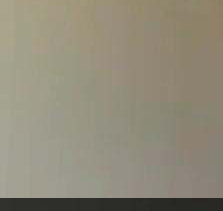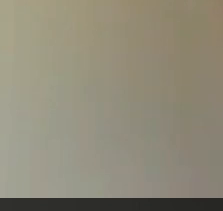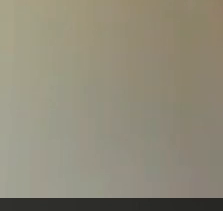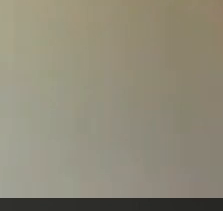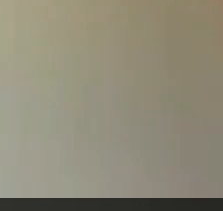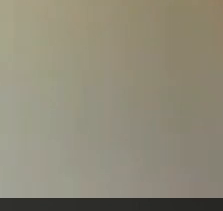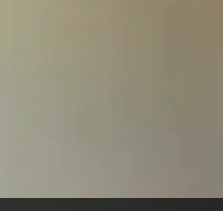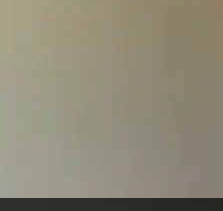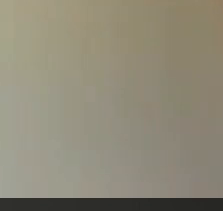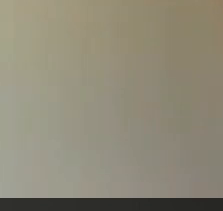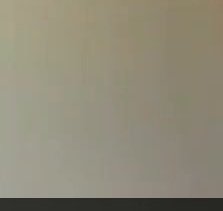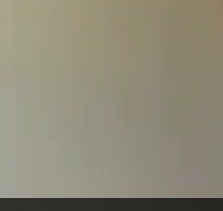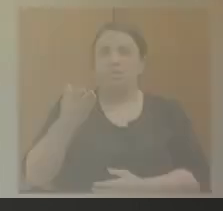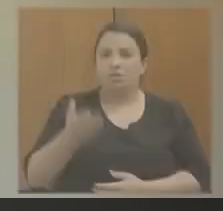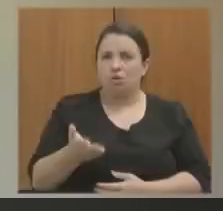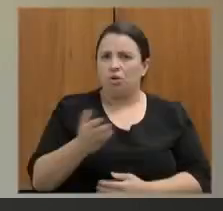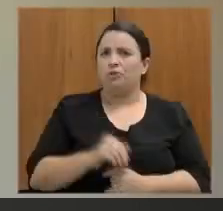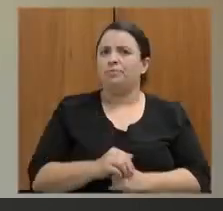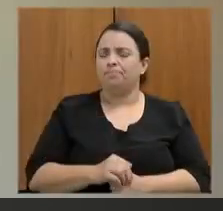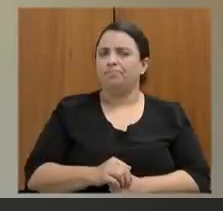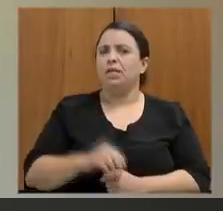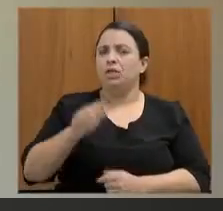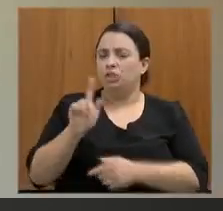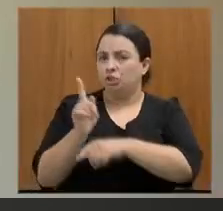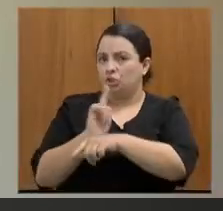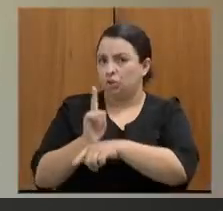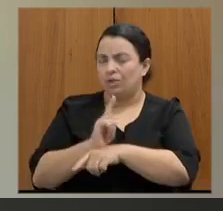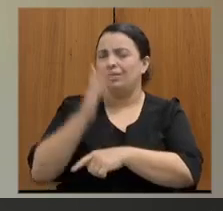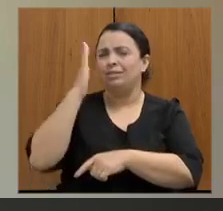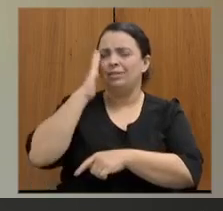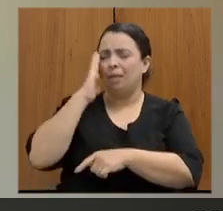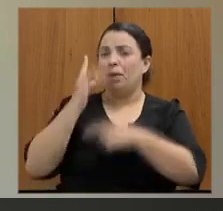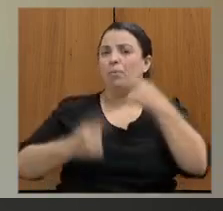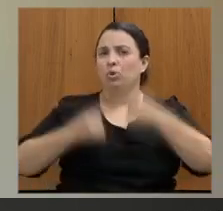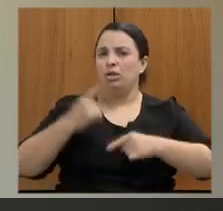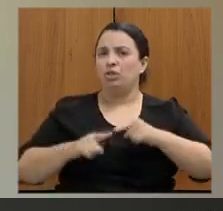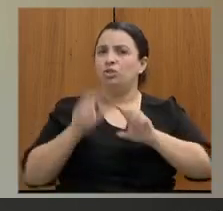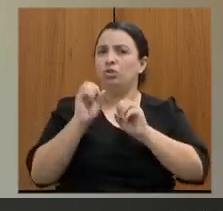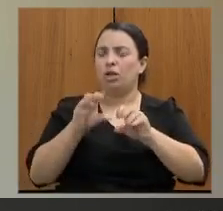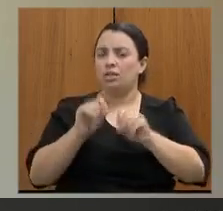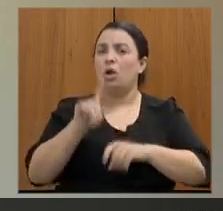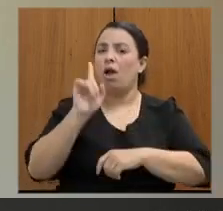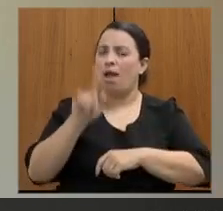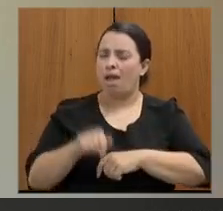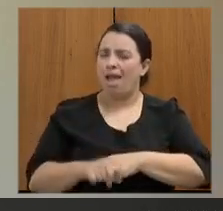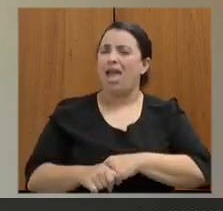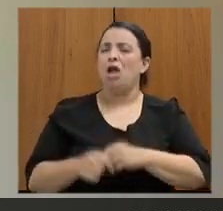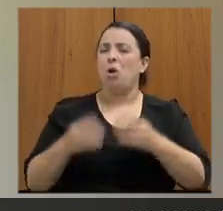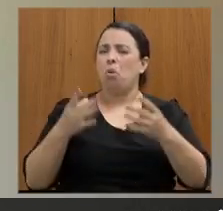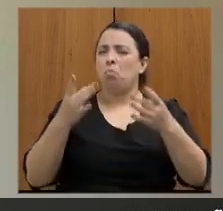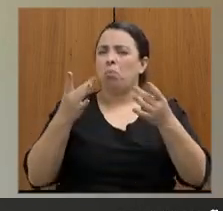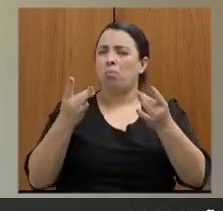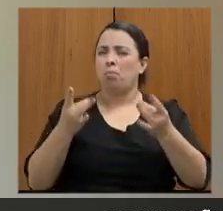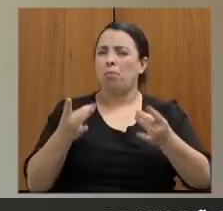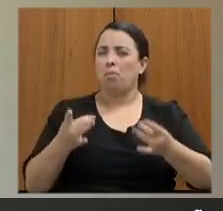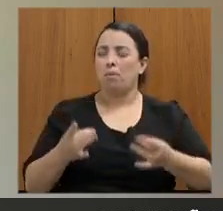é uma política que exige dos seus gestores compromisso visão múltipla